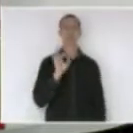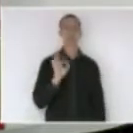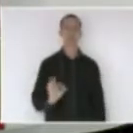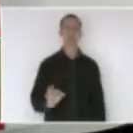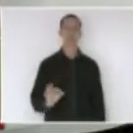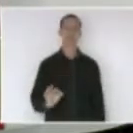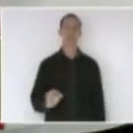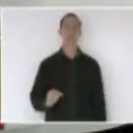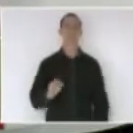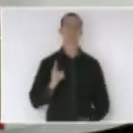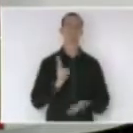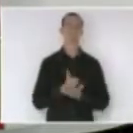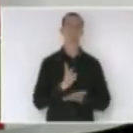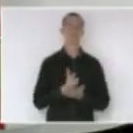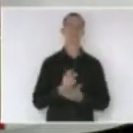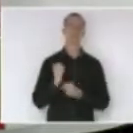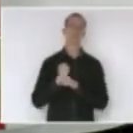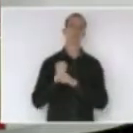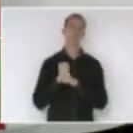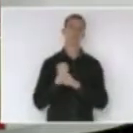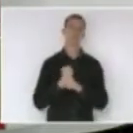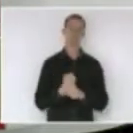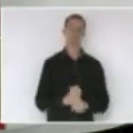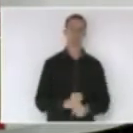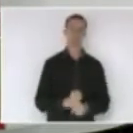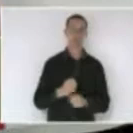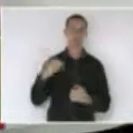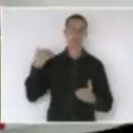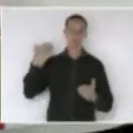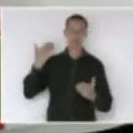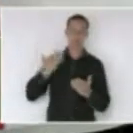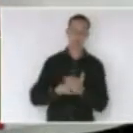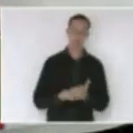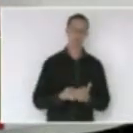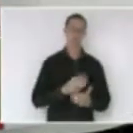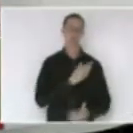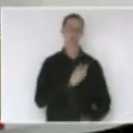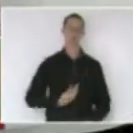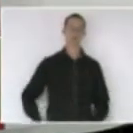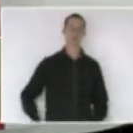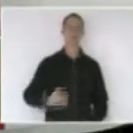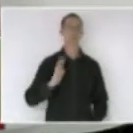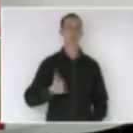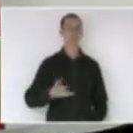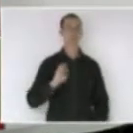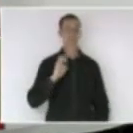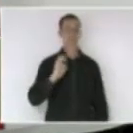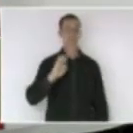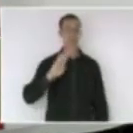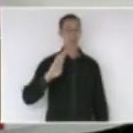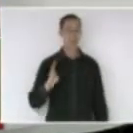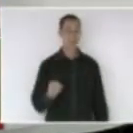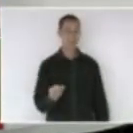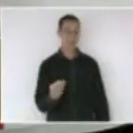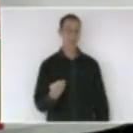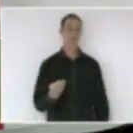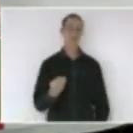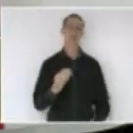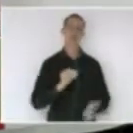anos o governo deixou de repassar 5 bilhões para a educação por causa desta manobra.